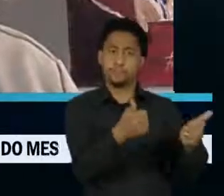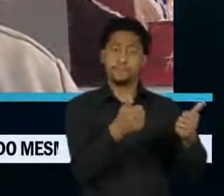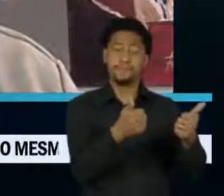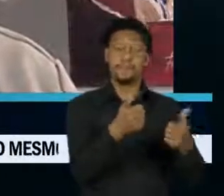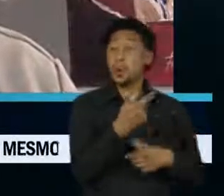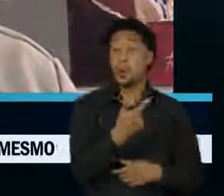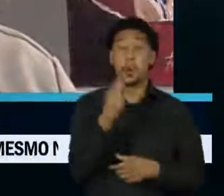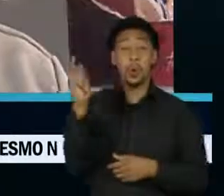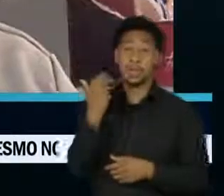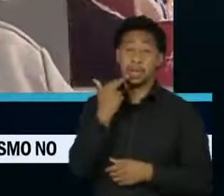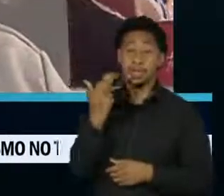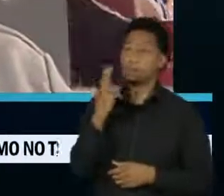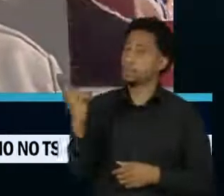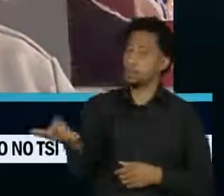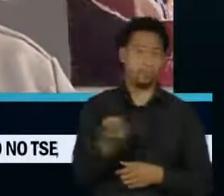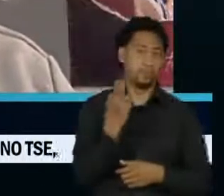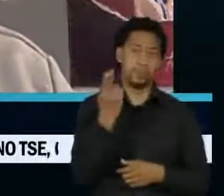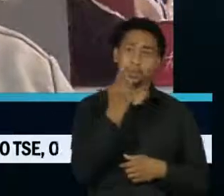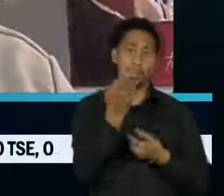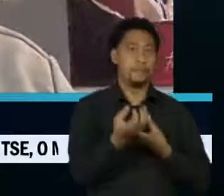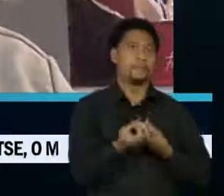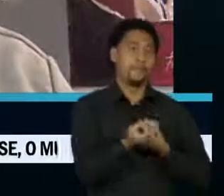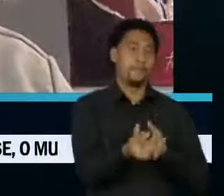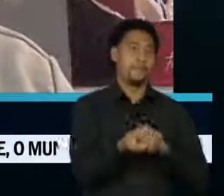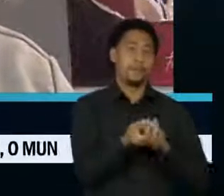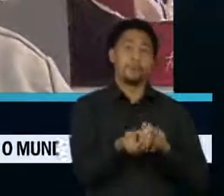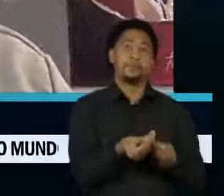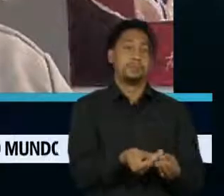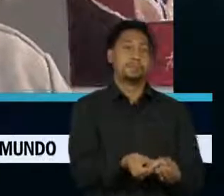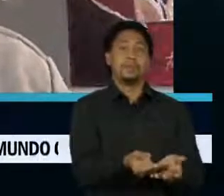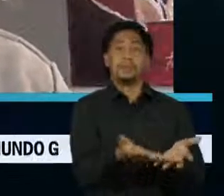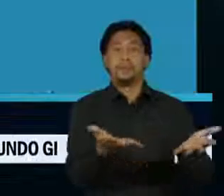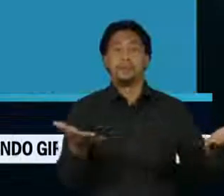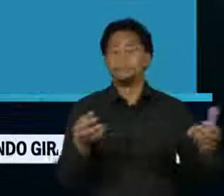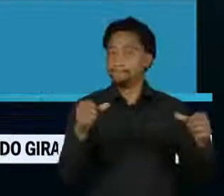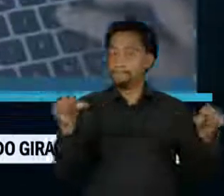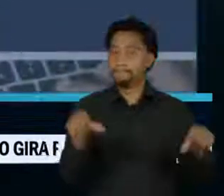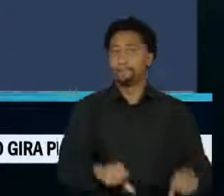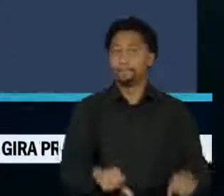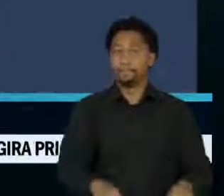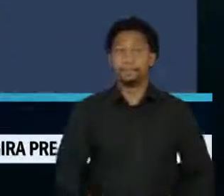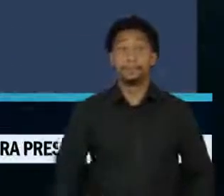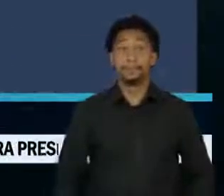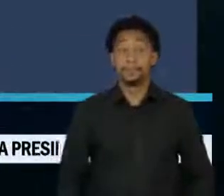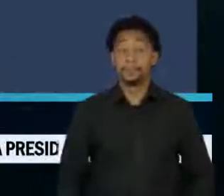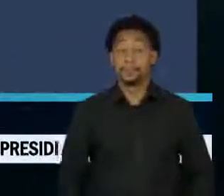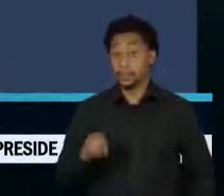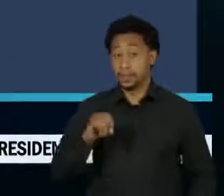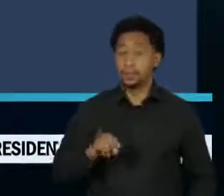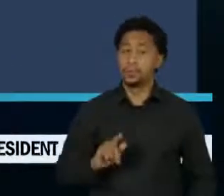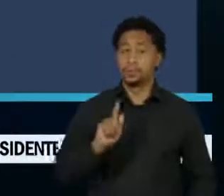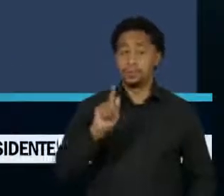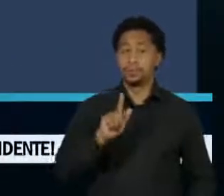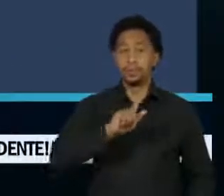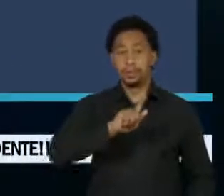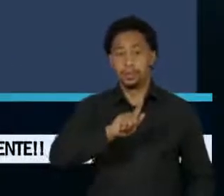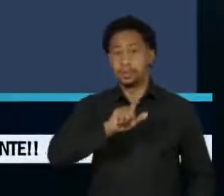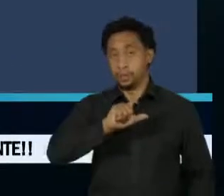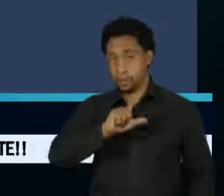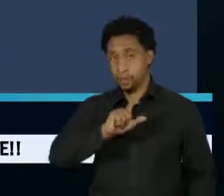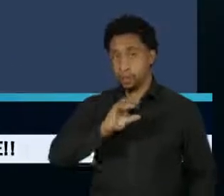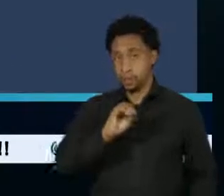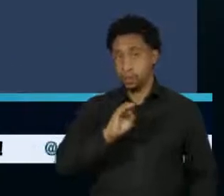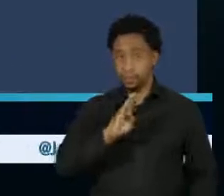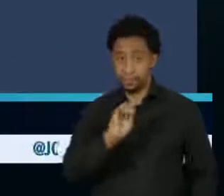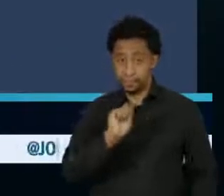da moderação de conteúdo e verificação de desinformação é muito maior. A ONG Global Witness testou os mecanismos de